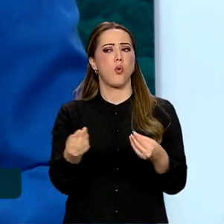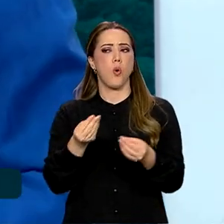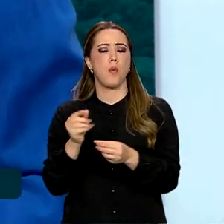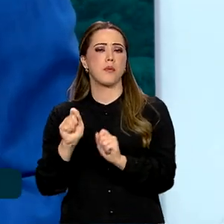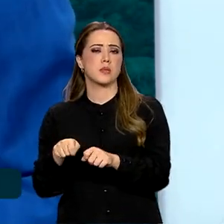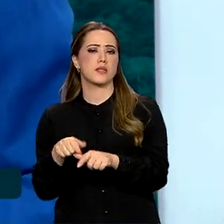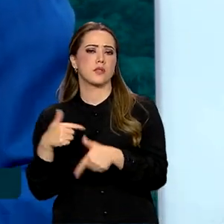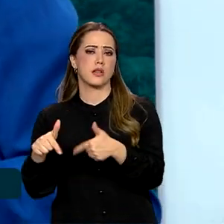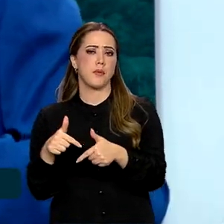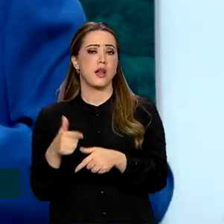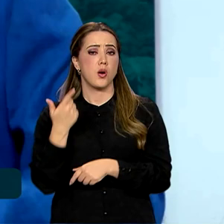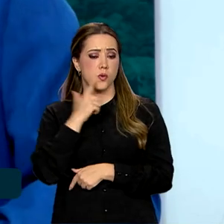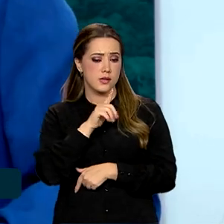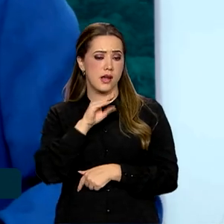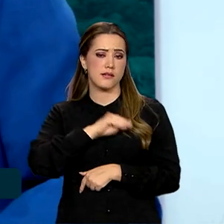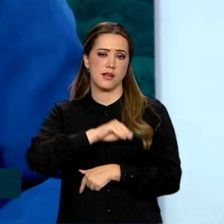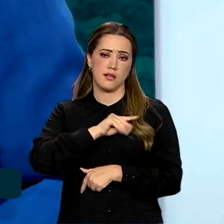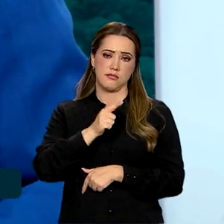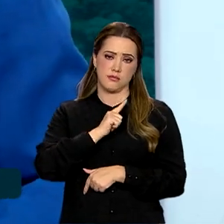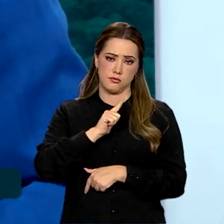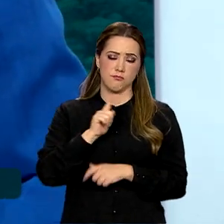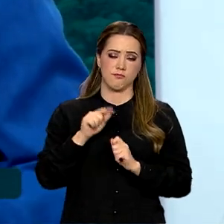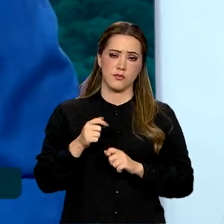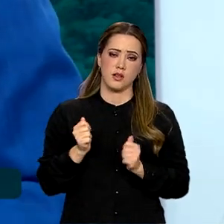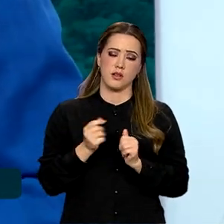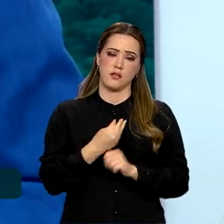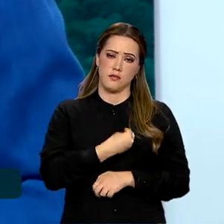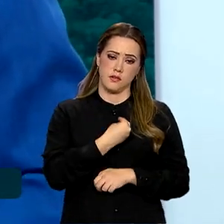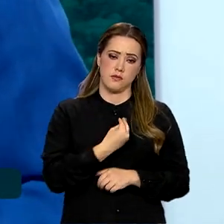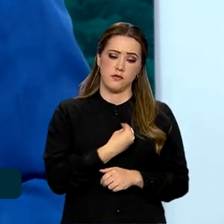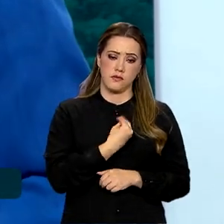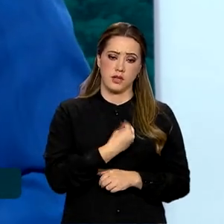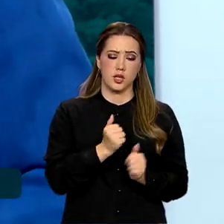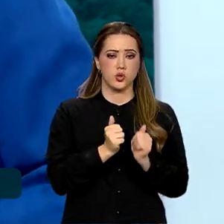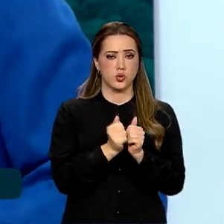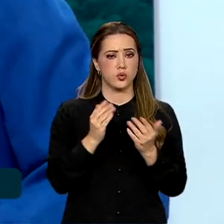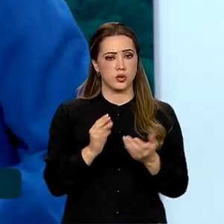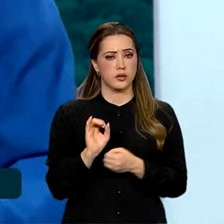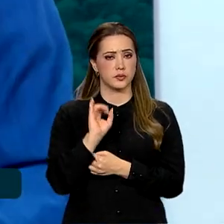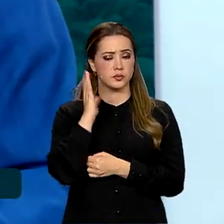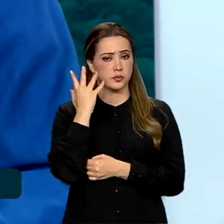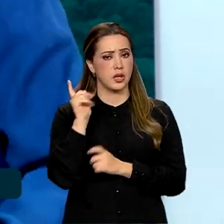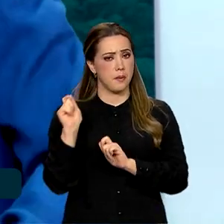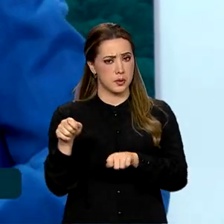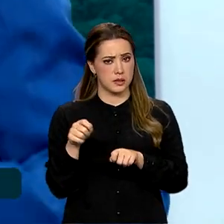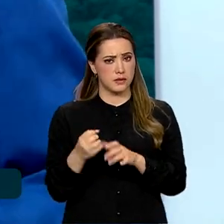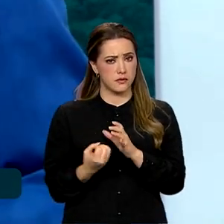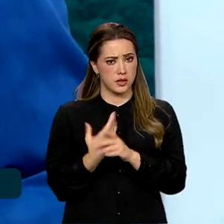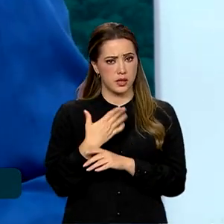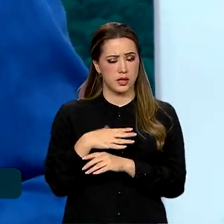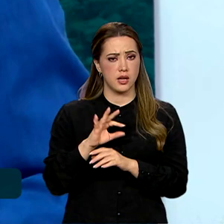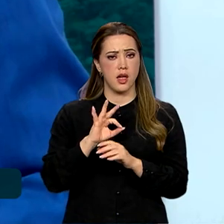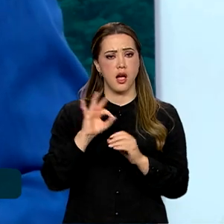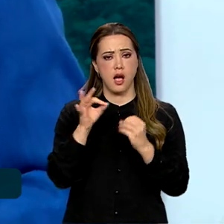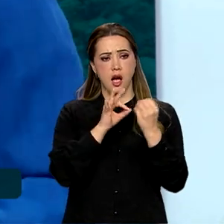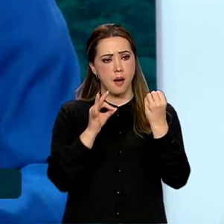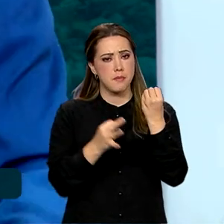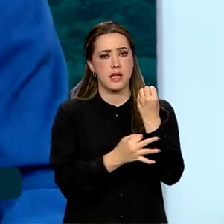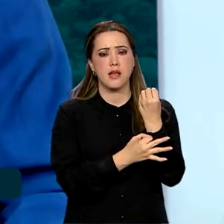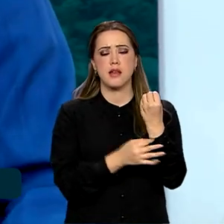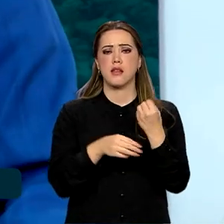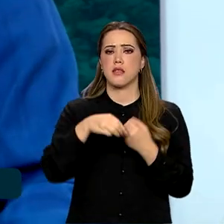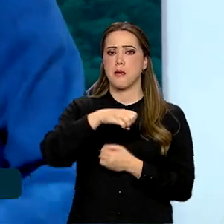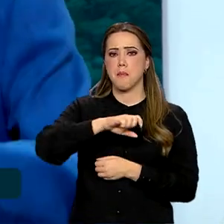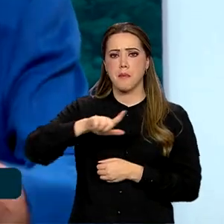que possa gerar renda e conviver aqui com o meio ambiente? É possível criar abelha, produzir mel? É